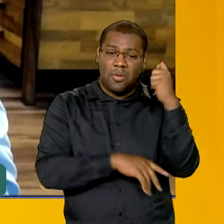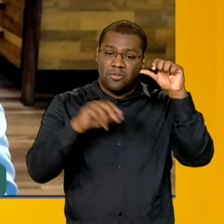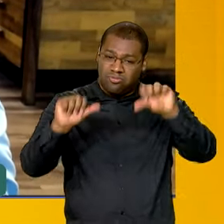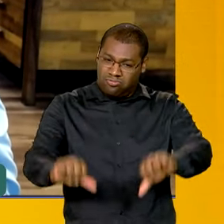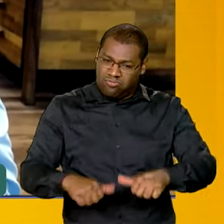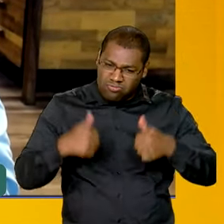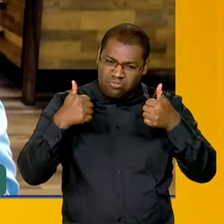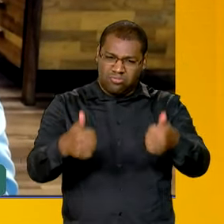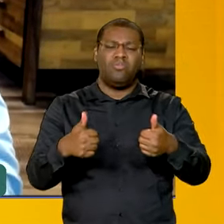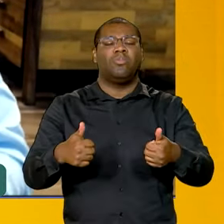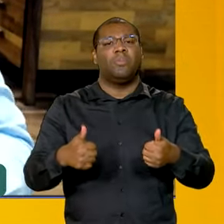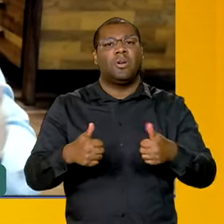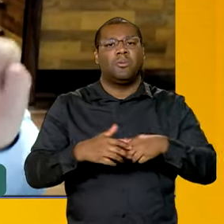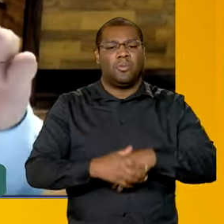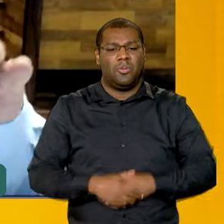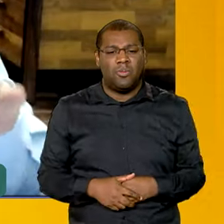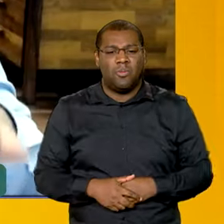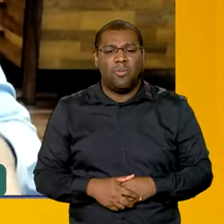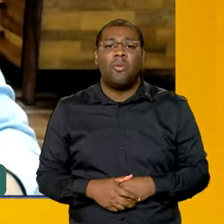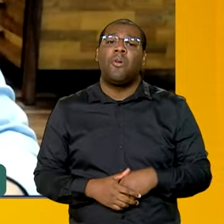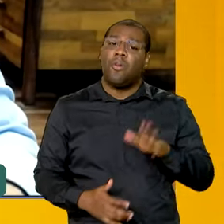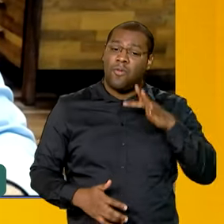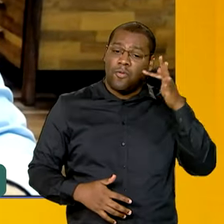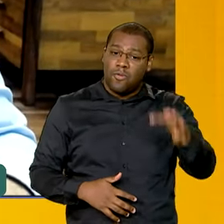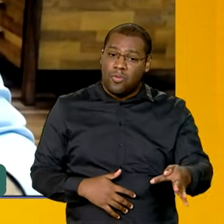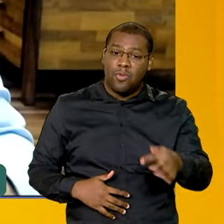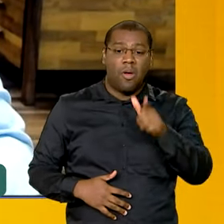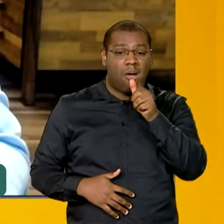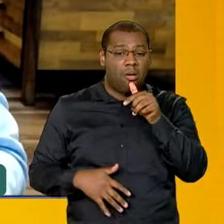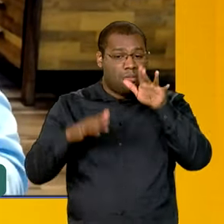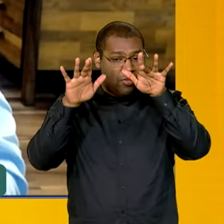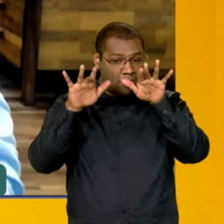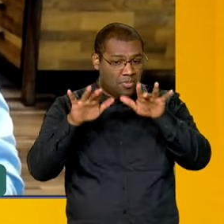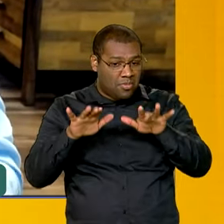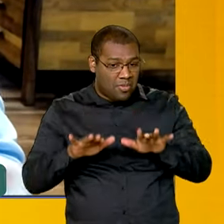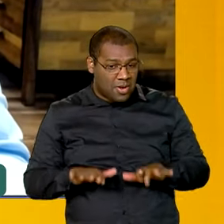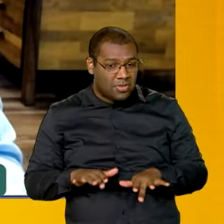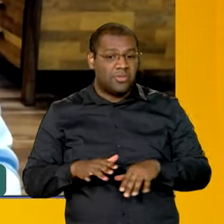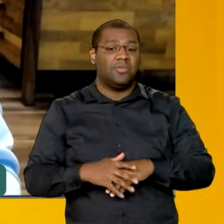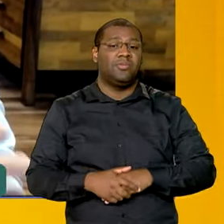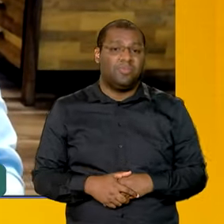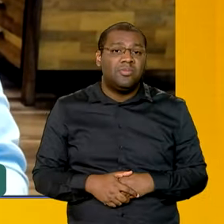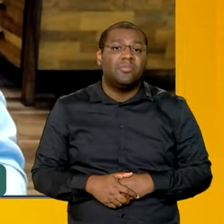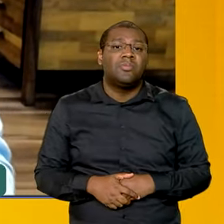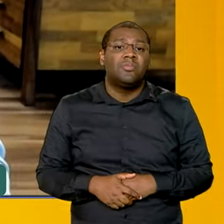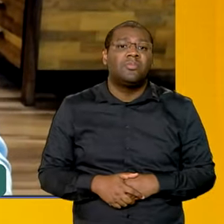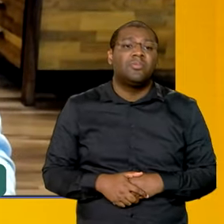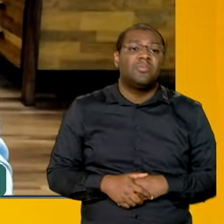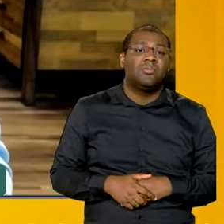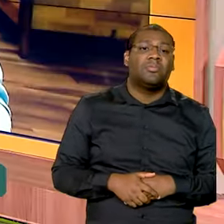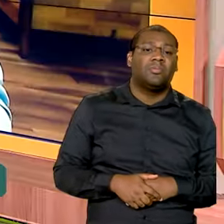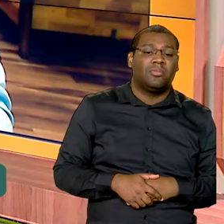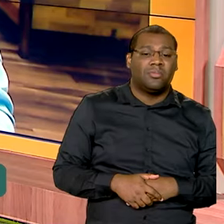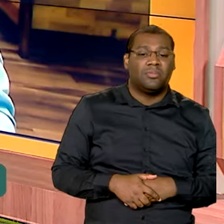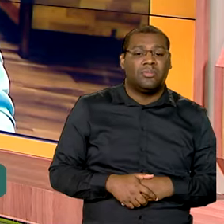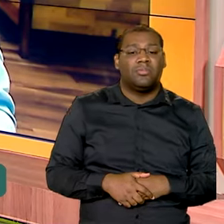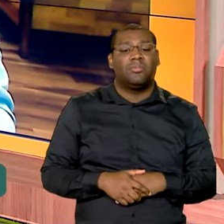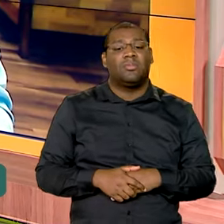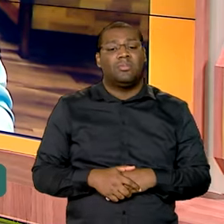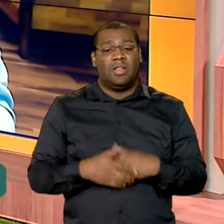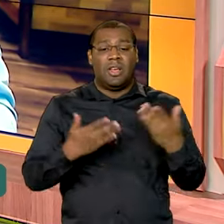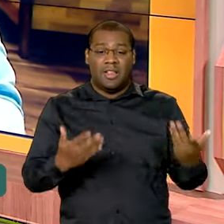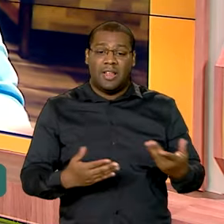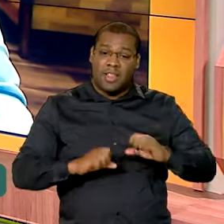das empresas. Seguramente, quando a água baixar, o que nós vamos ter, poderá dizer em quantos dias se limpa as cidades,